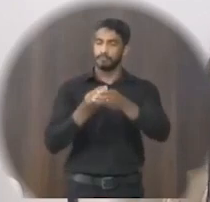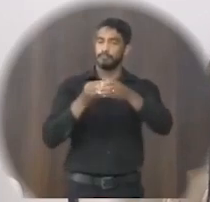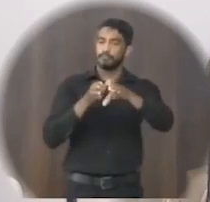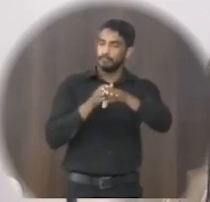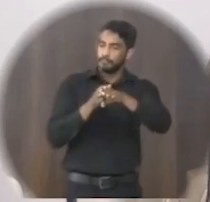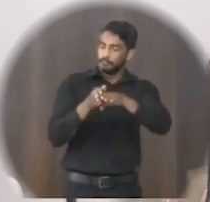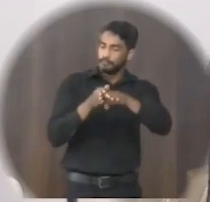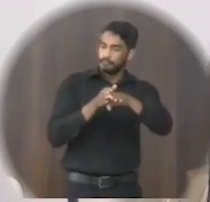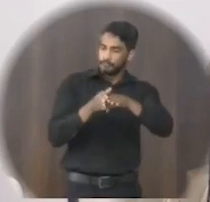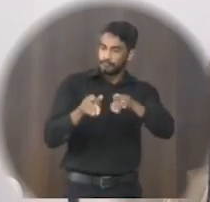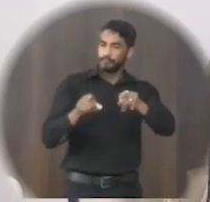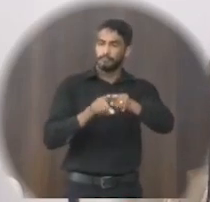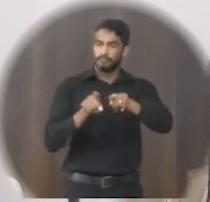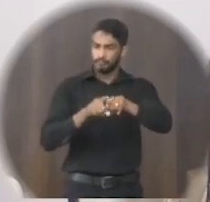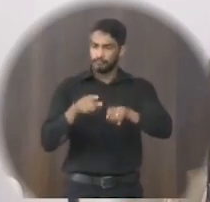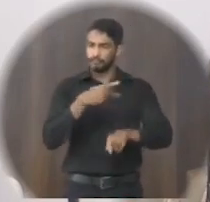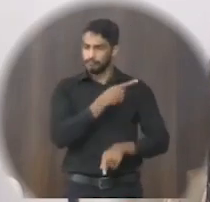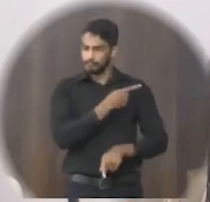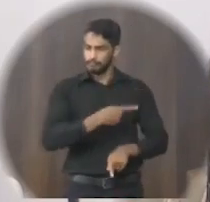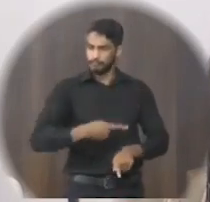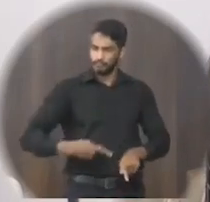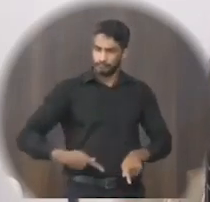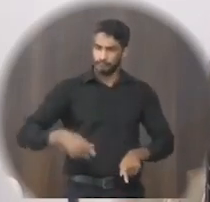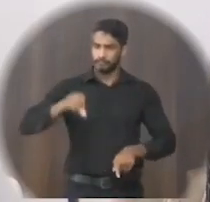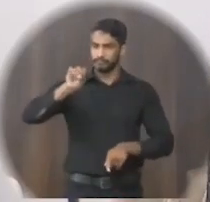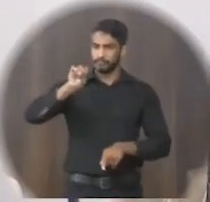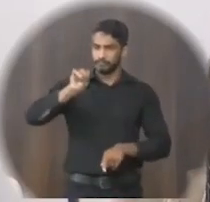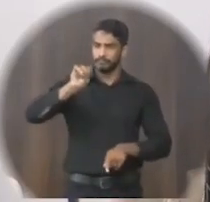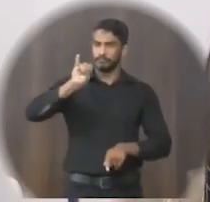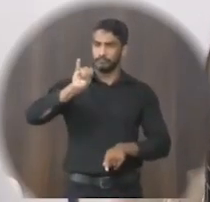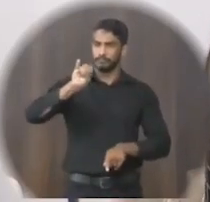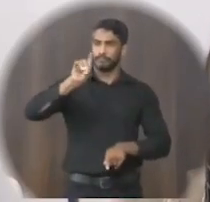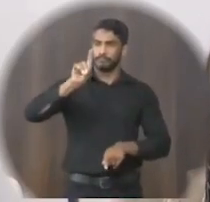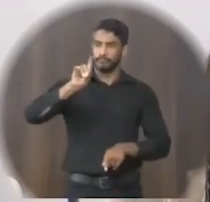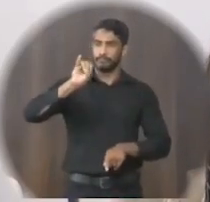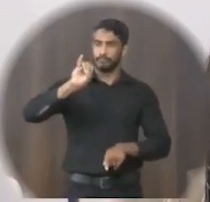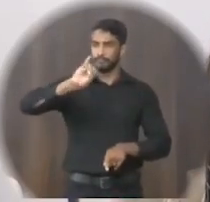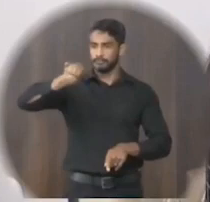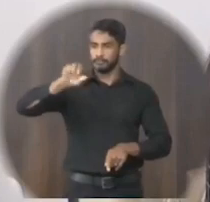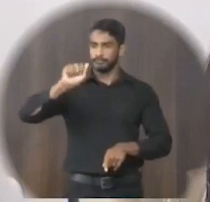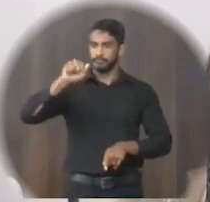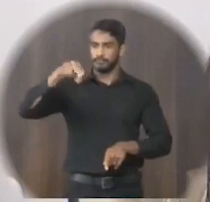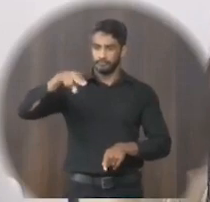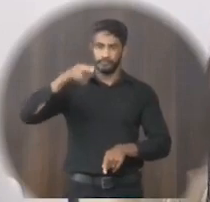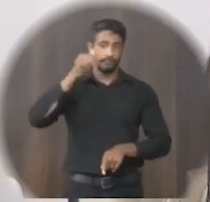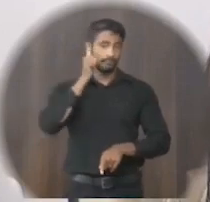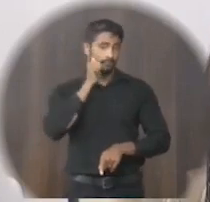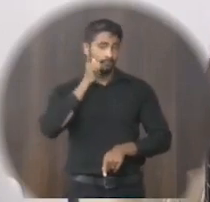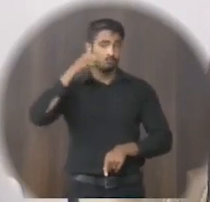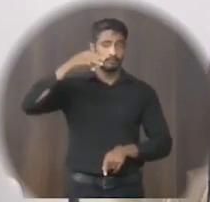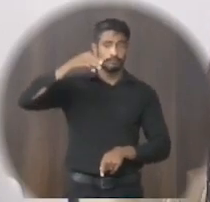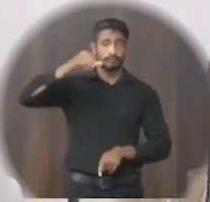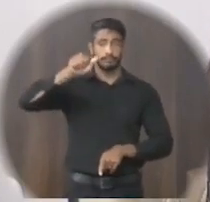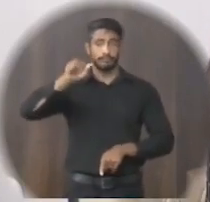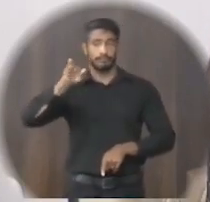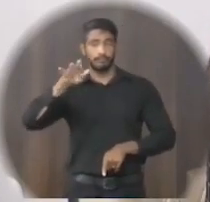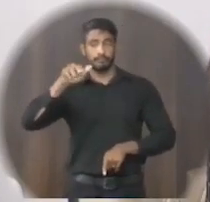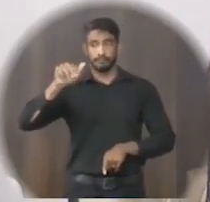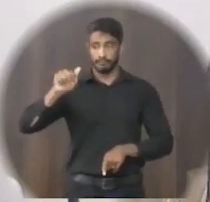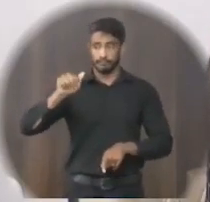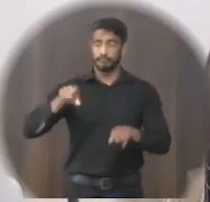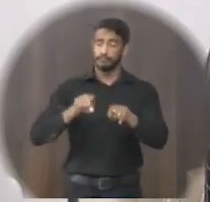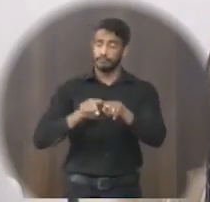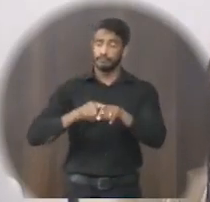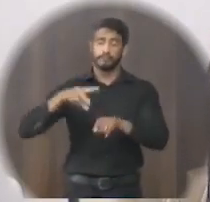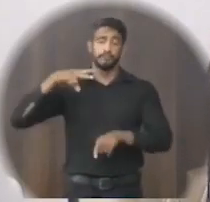a presidente do Sinjana a senhora Maglélia e com os vereadores que